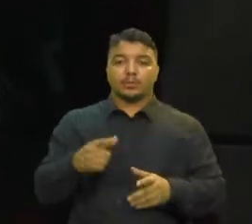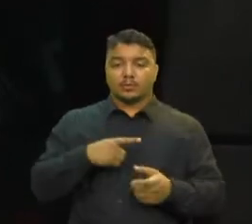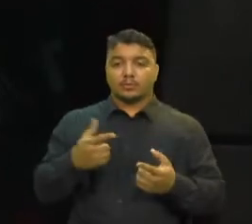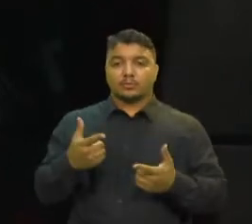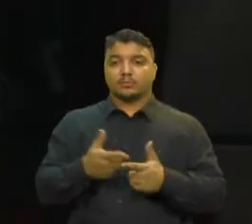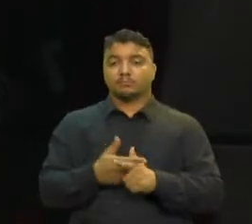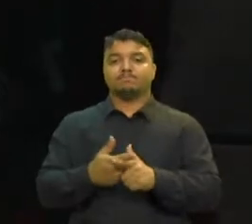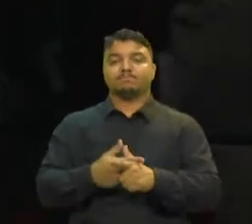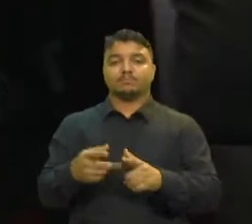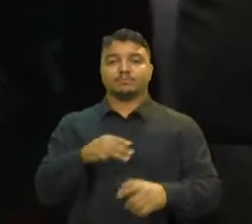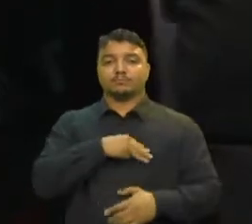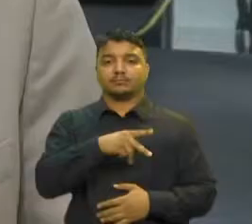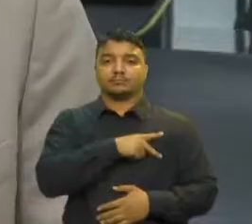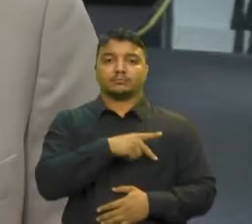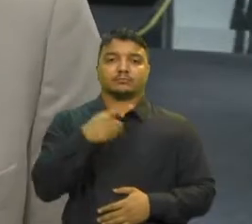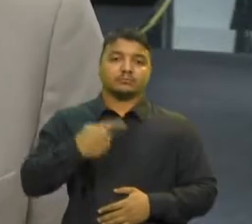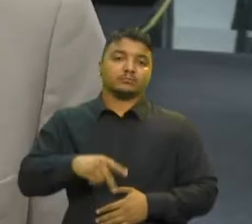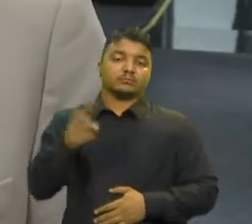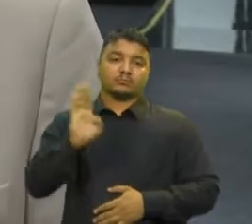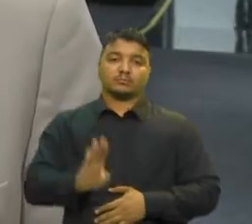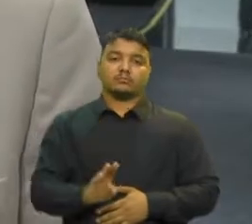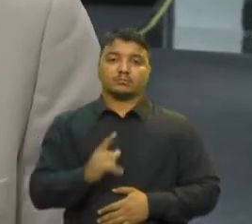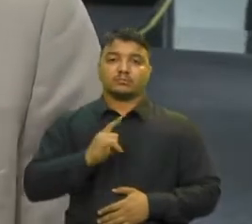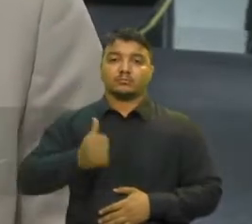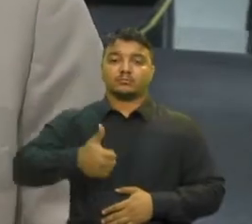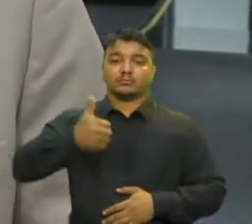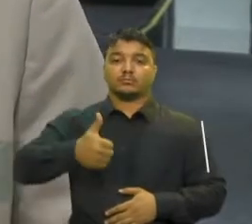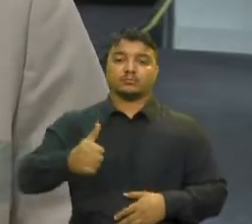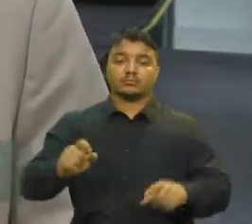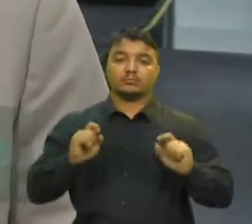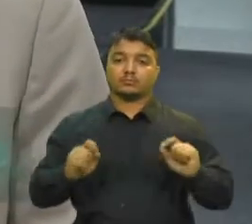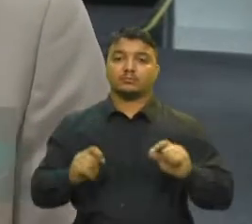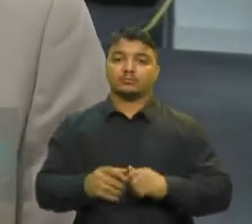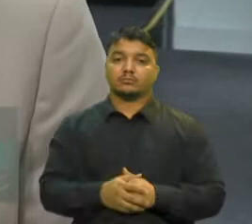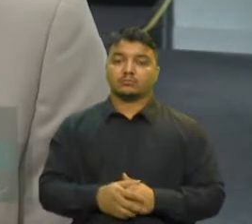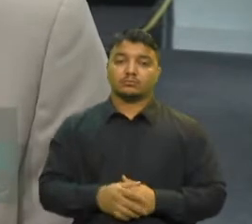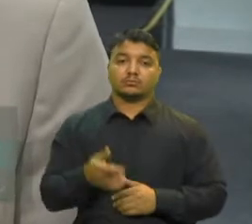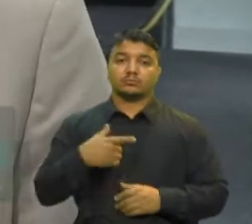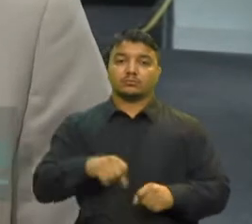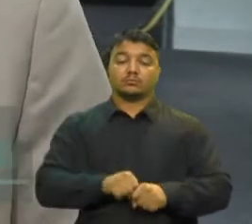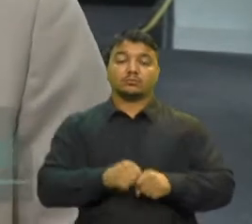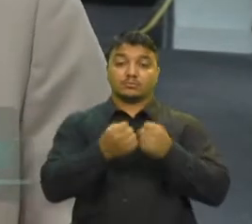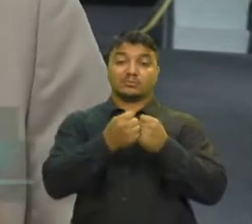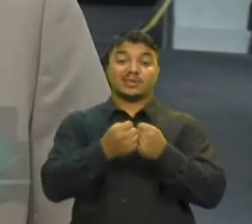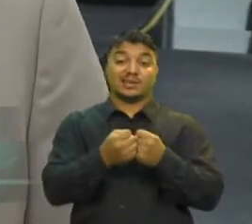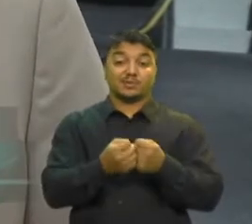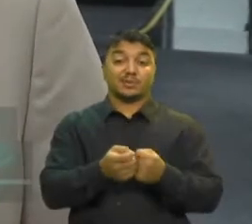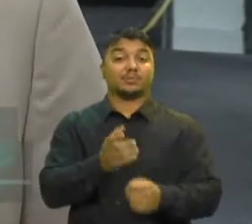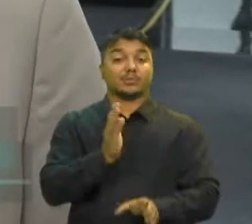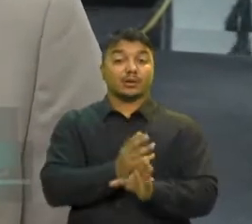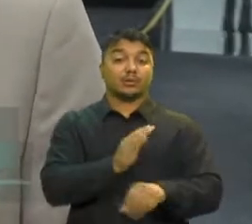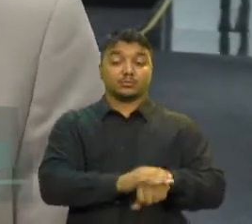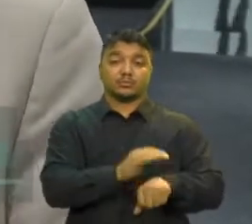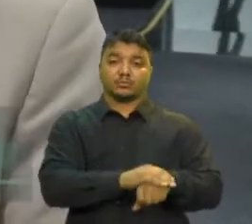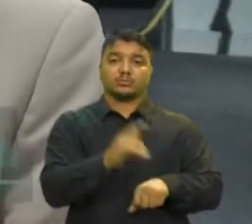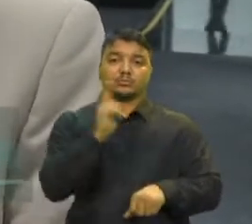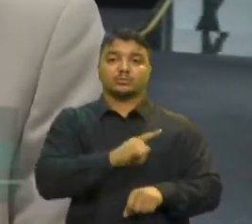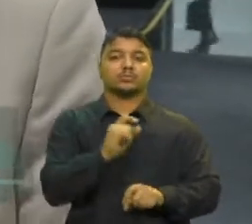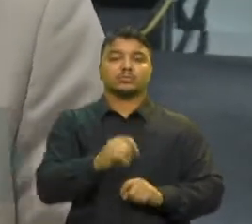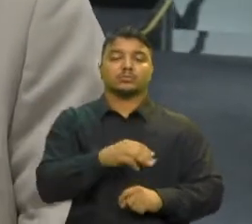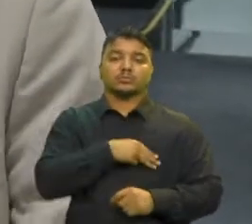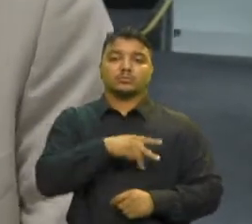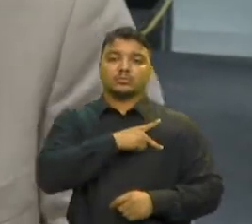dos Ministérios Públicos do país Em primeiro lugar, quebra a autonomia do órgão ministerial Quando